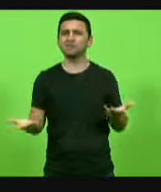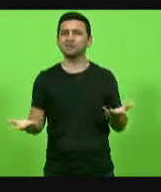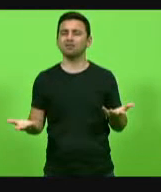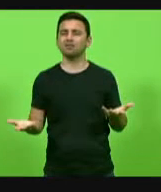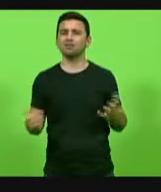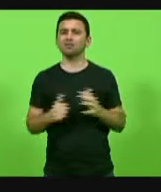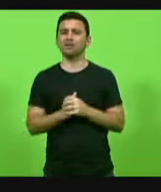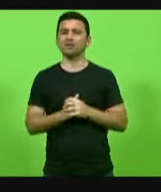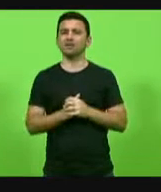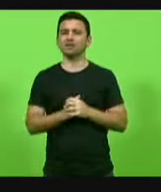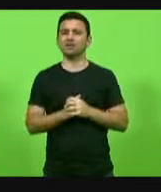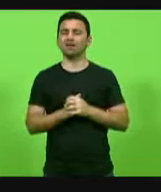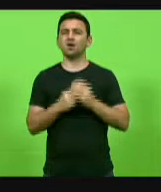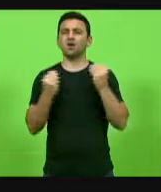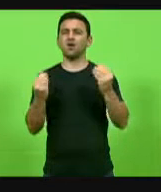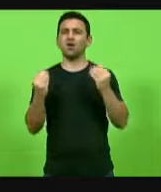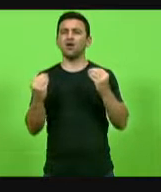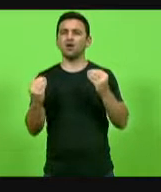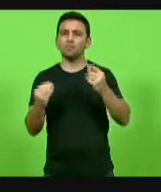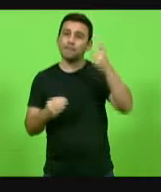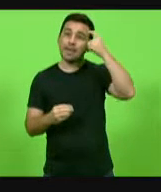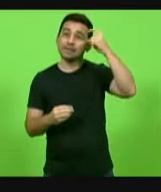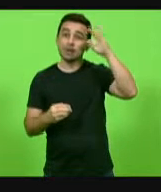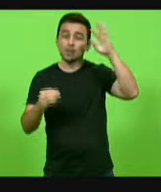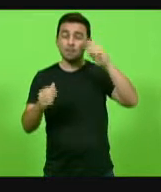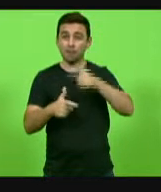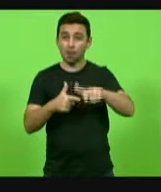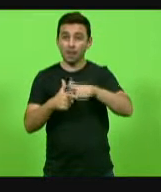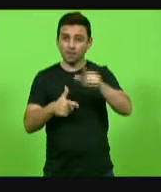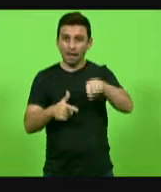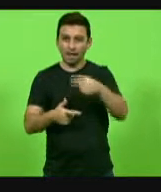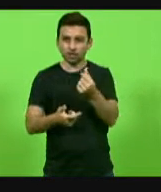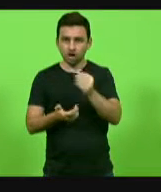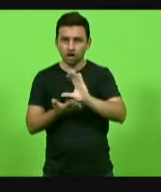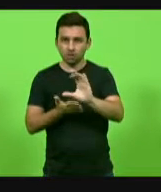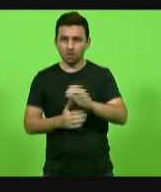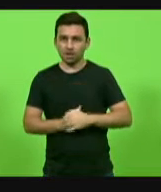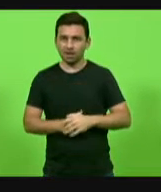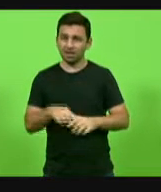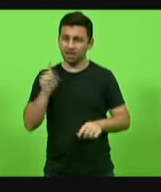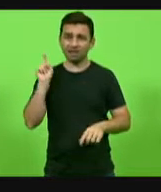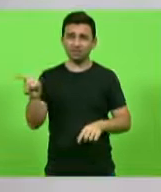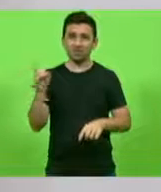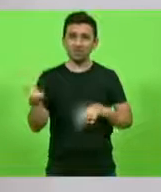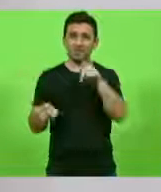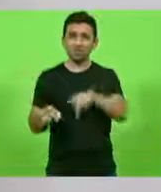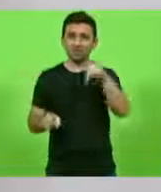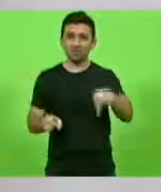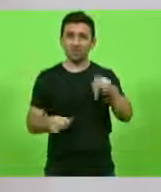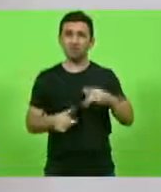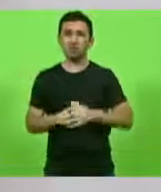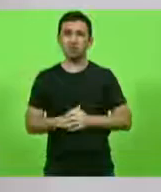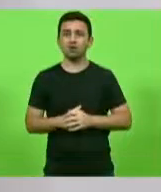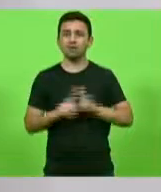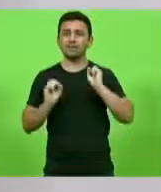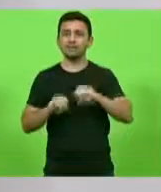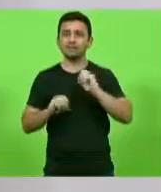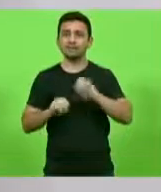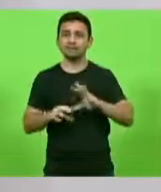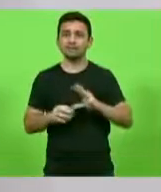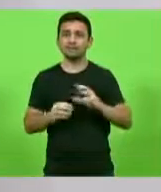Aonde que nós vamos chegar e achar que o problema da educação é investimento? É esse tipo de professor aqui ensinando